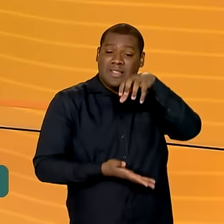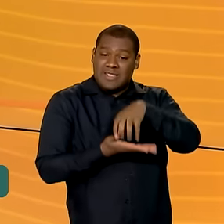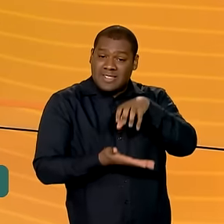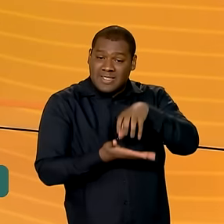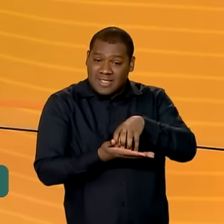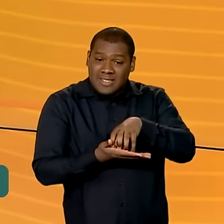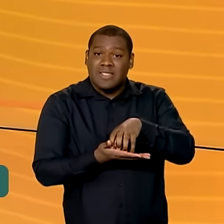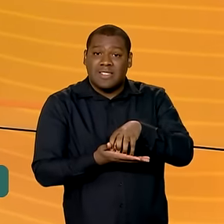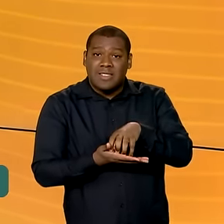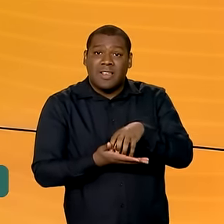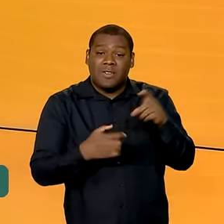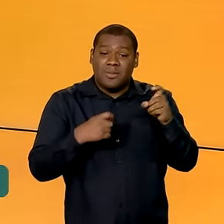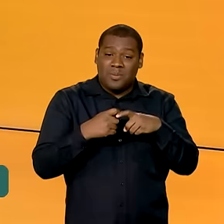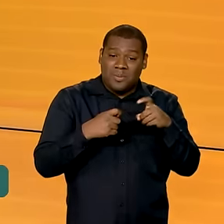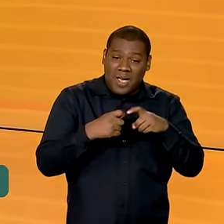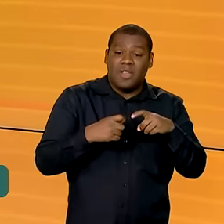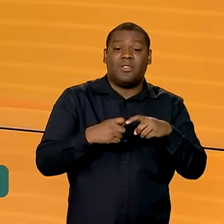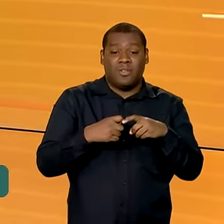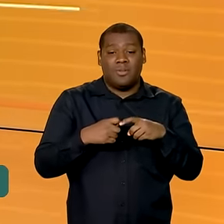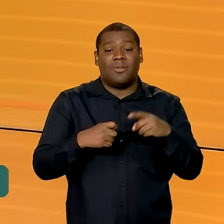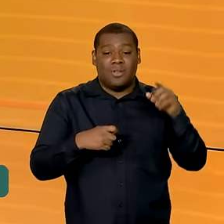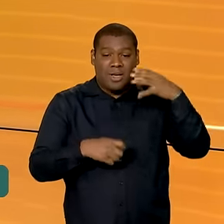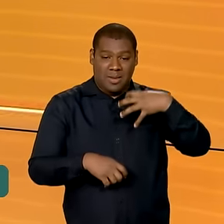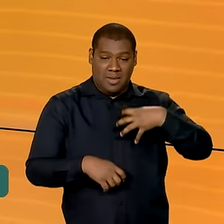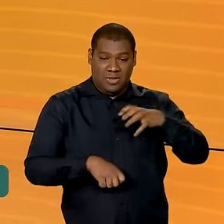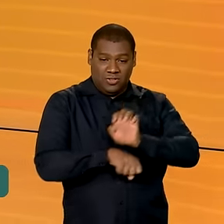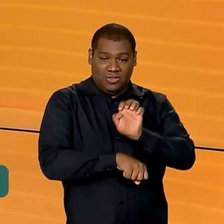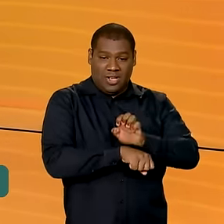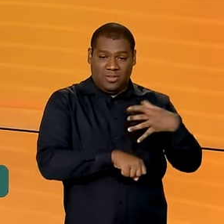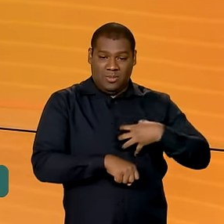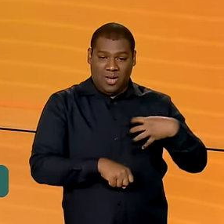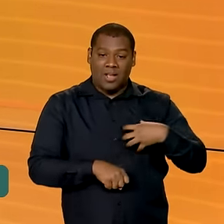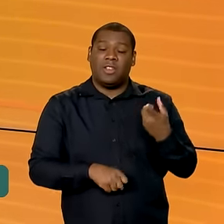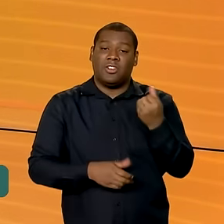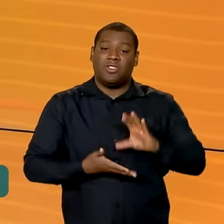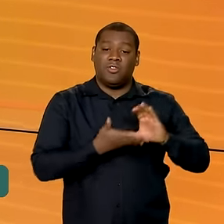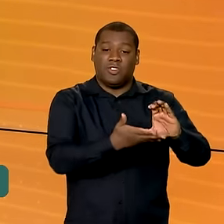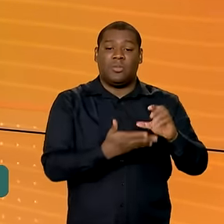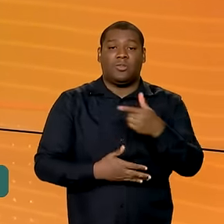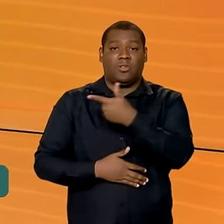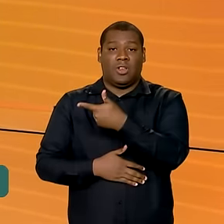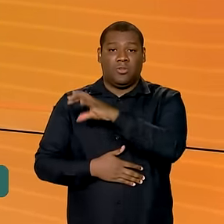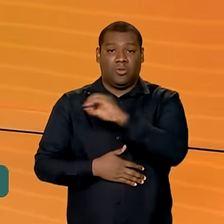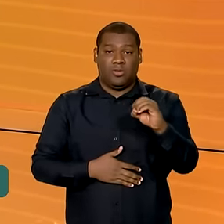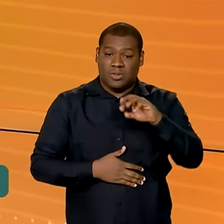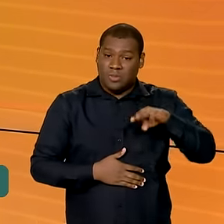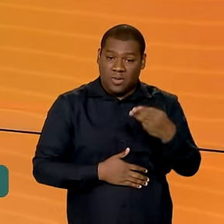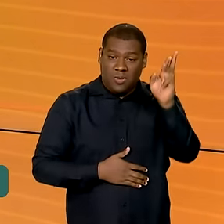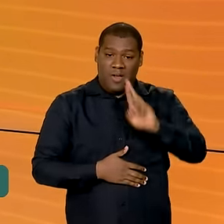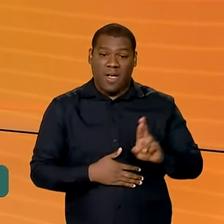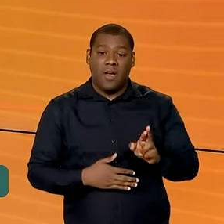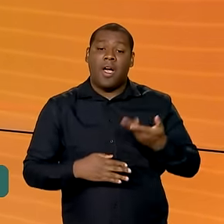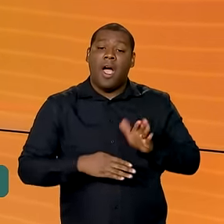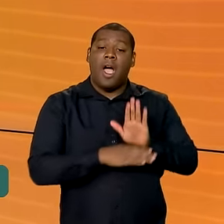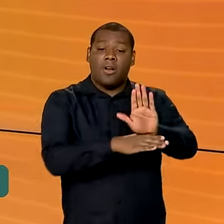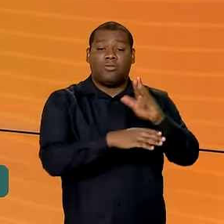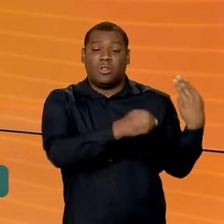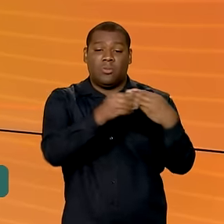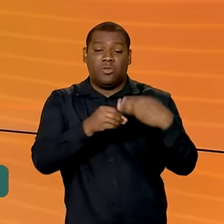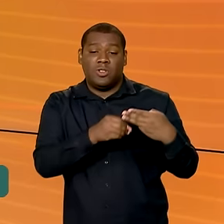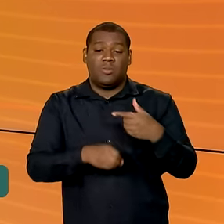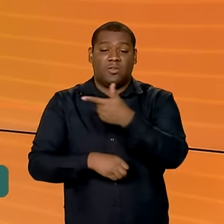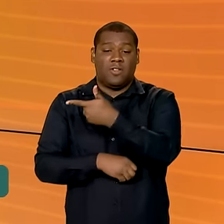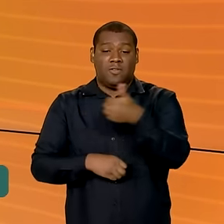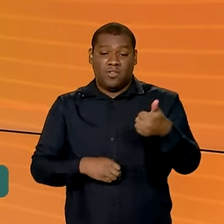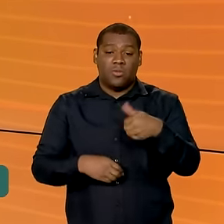sul da Bahia. Com investimentos de mais de 200 milhões de reais, a estrutura vai beneficiar 21 municípios e